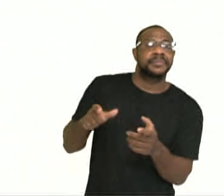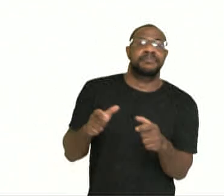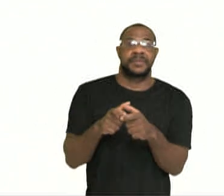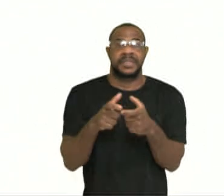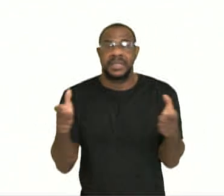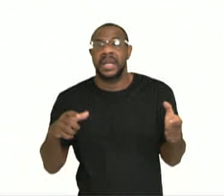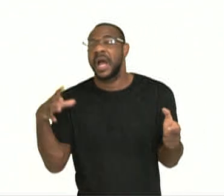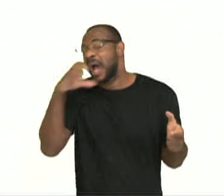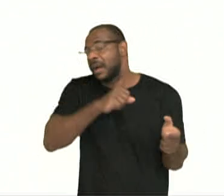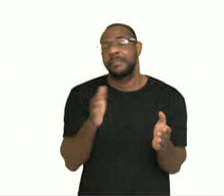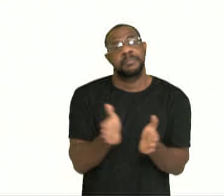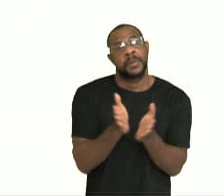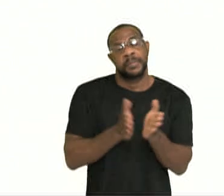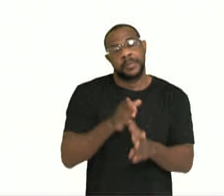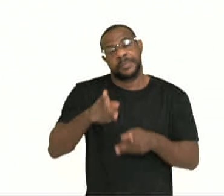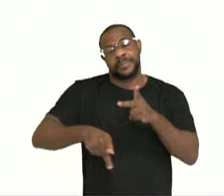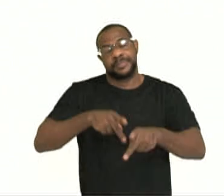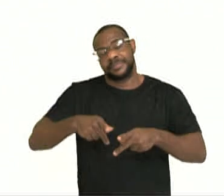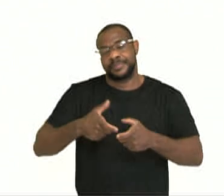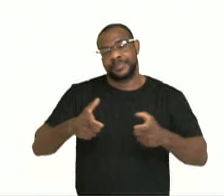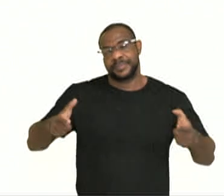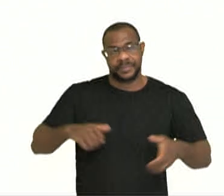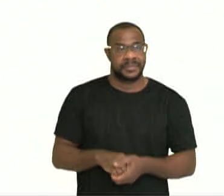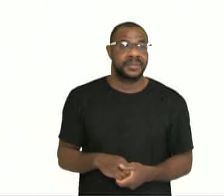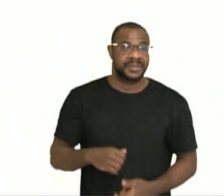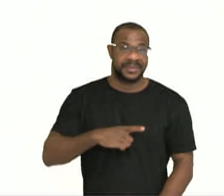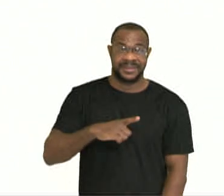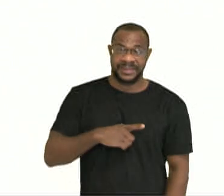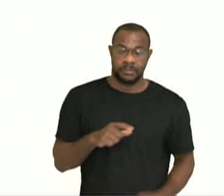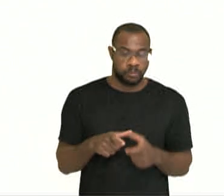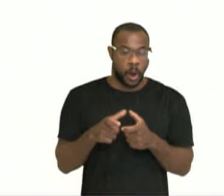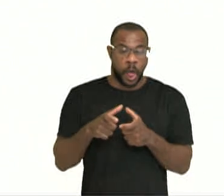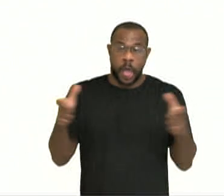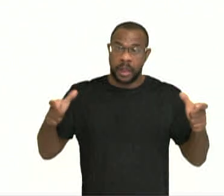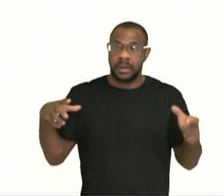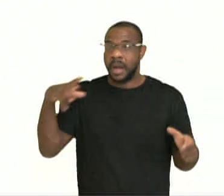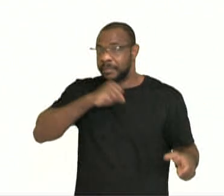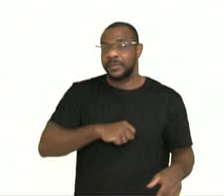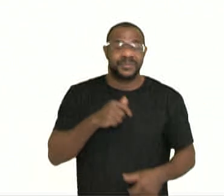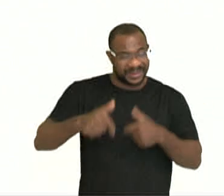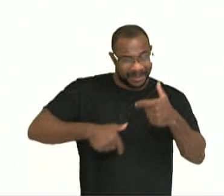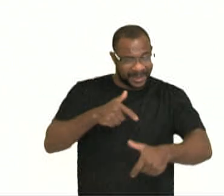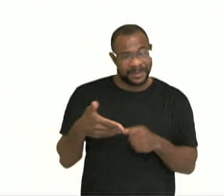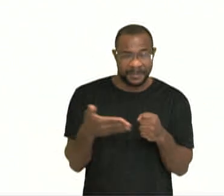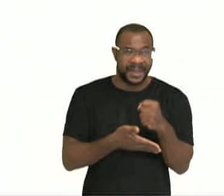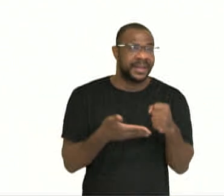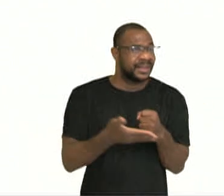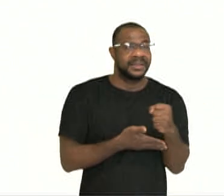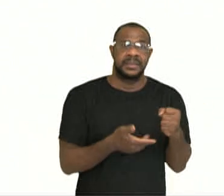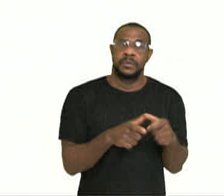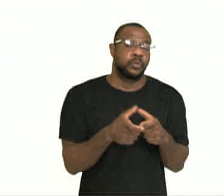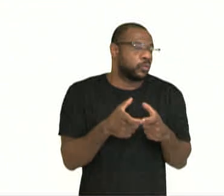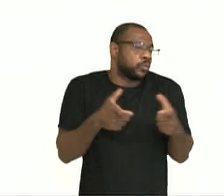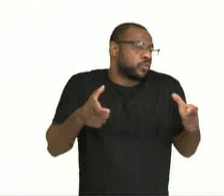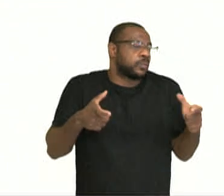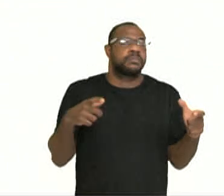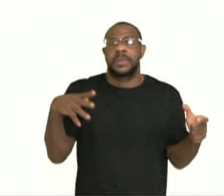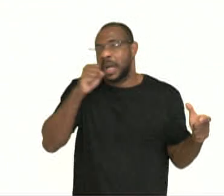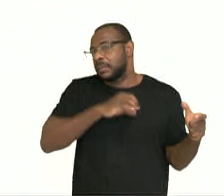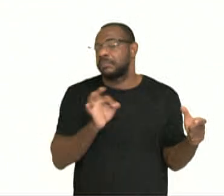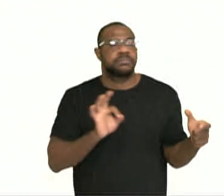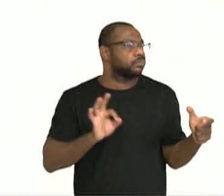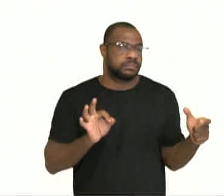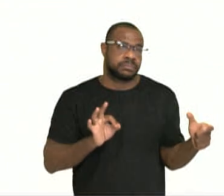muito rápido da população. Quando há uma explosão demográfica, os serviços básicos não crescem na mesma velocidade.